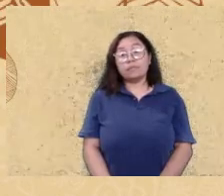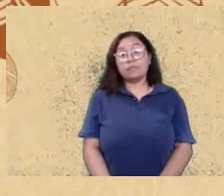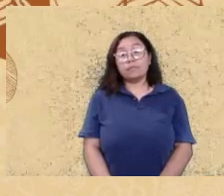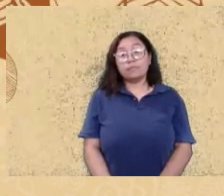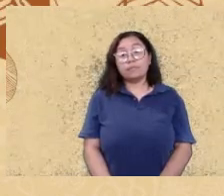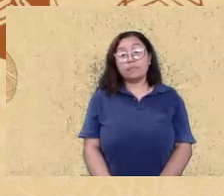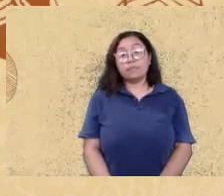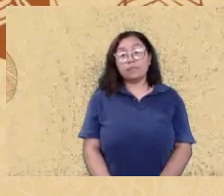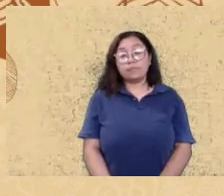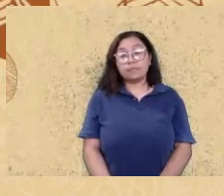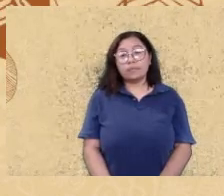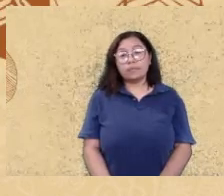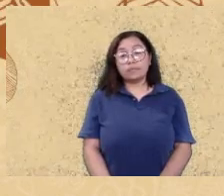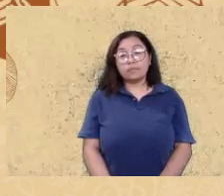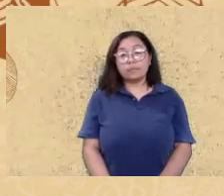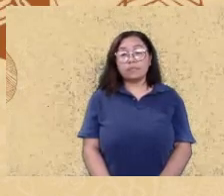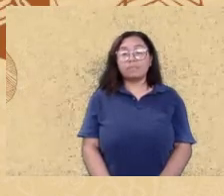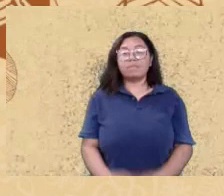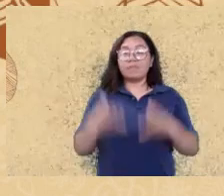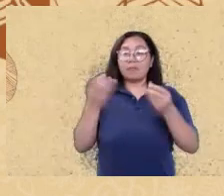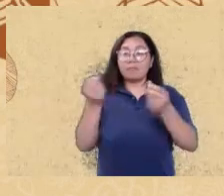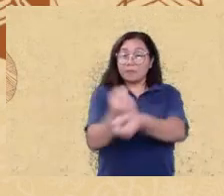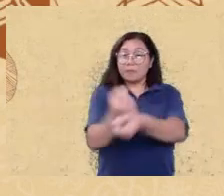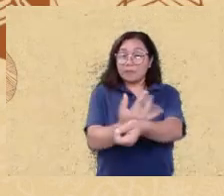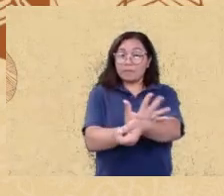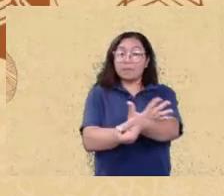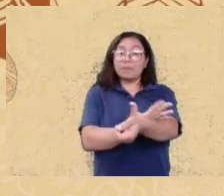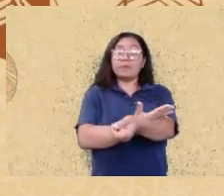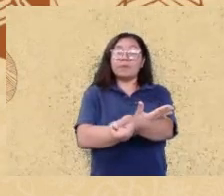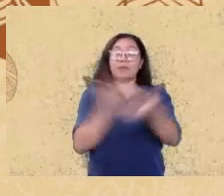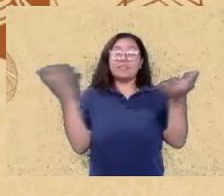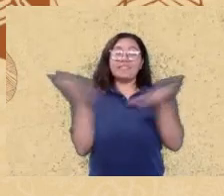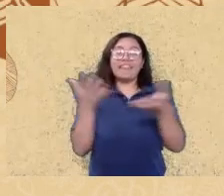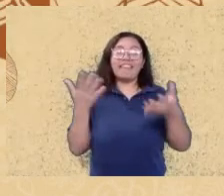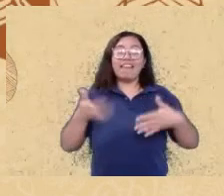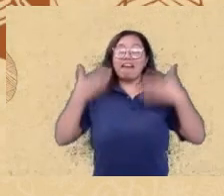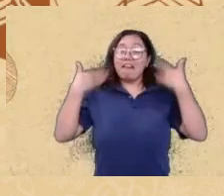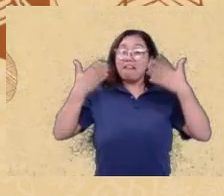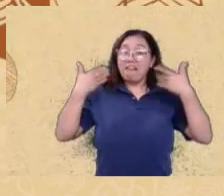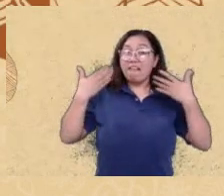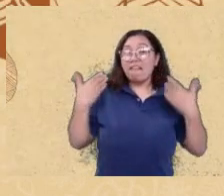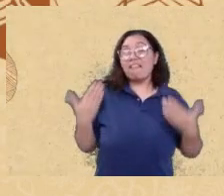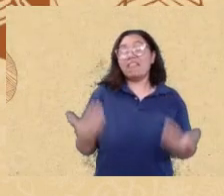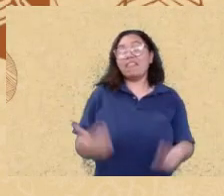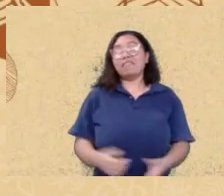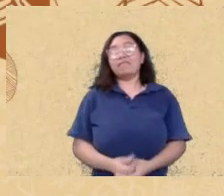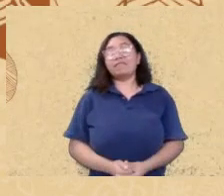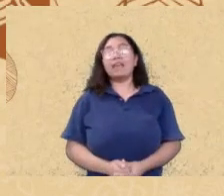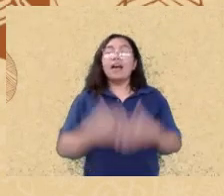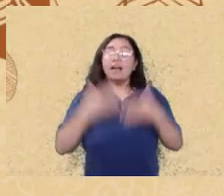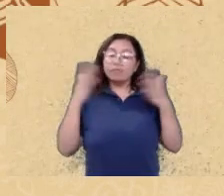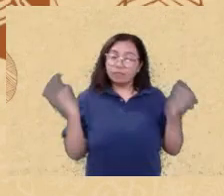foram tantas emoções de não conseguir conectar que agora me deu até calor vamos lá então